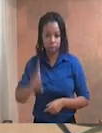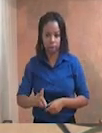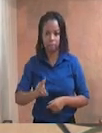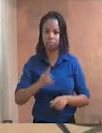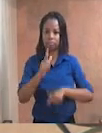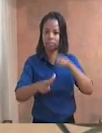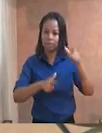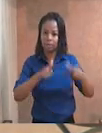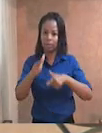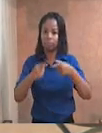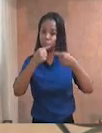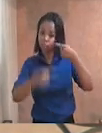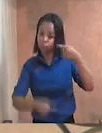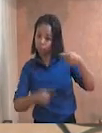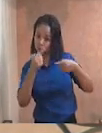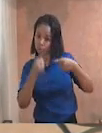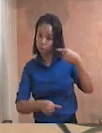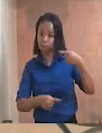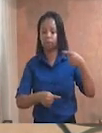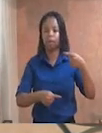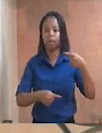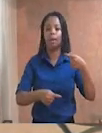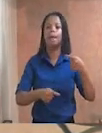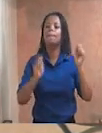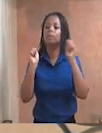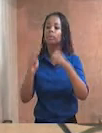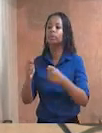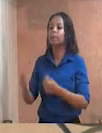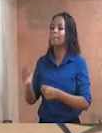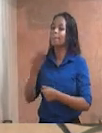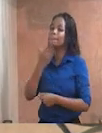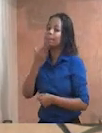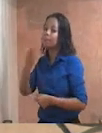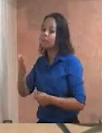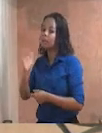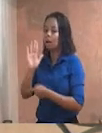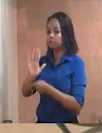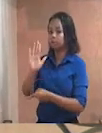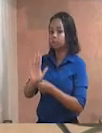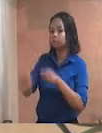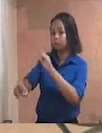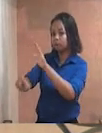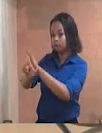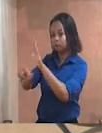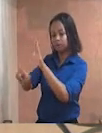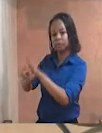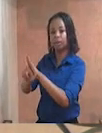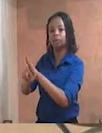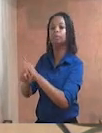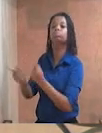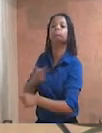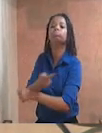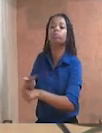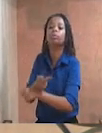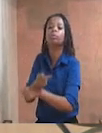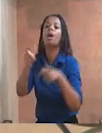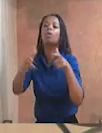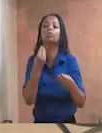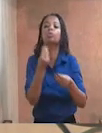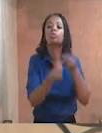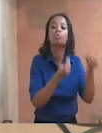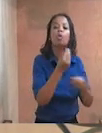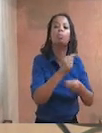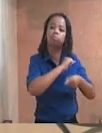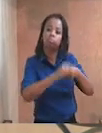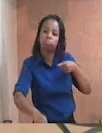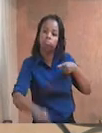discordância, recorrer à autoridade judiciária completamente para a solicitação da advertência,